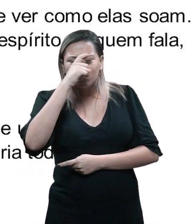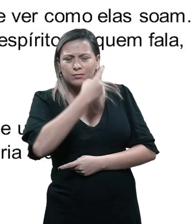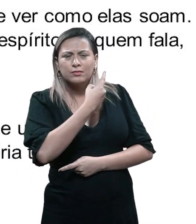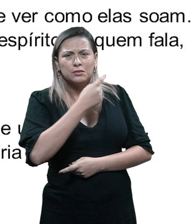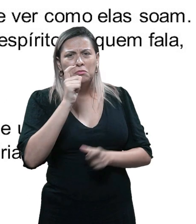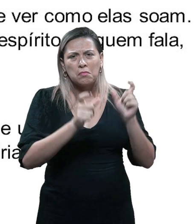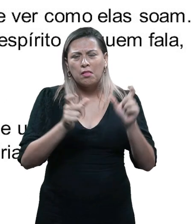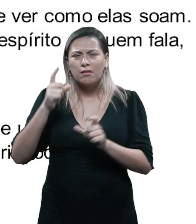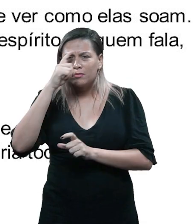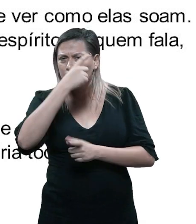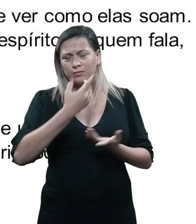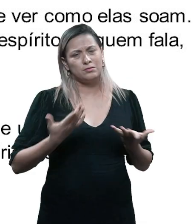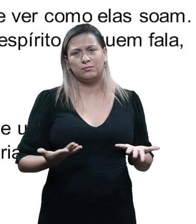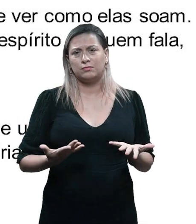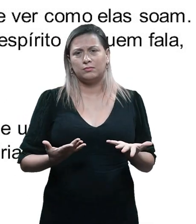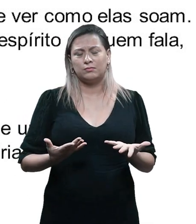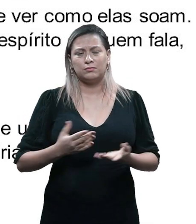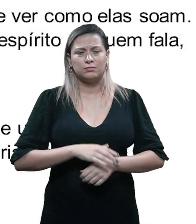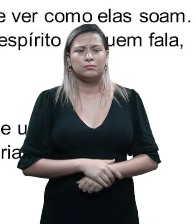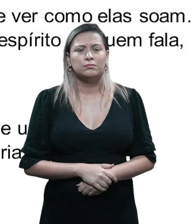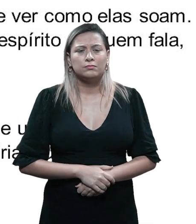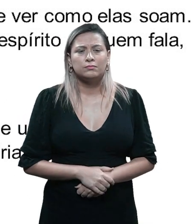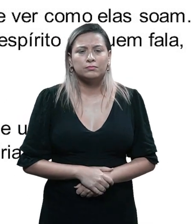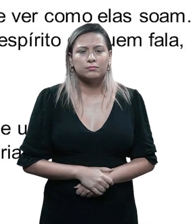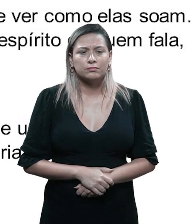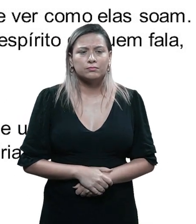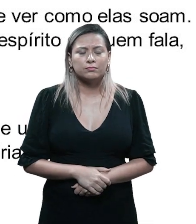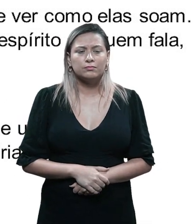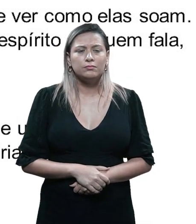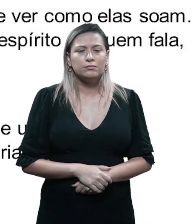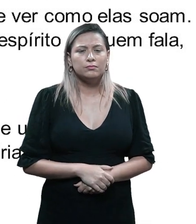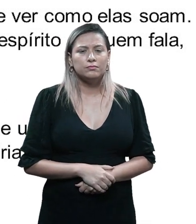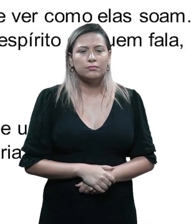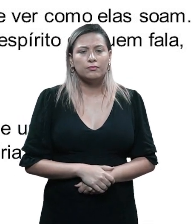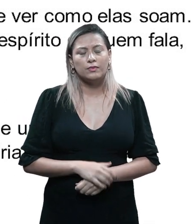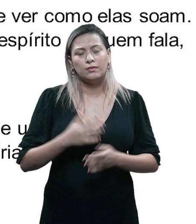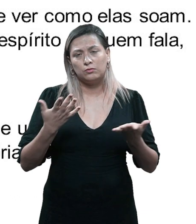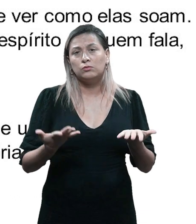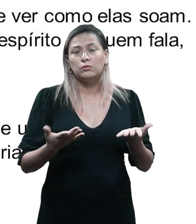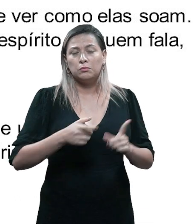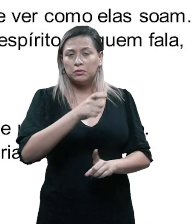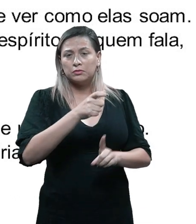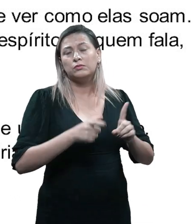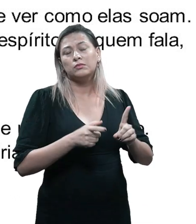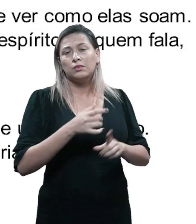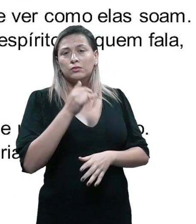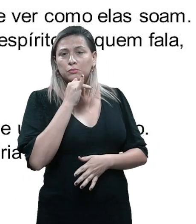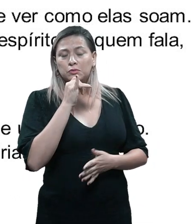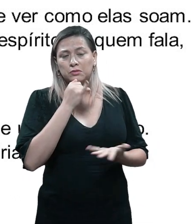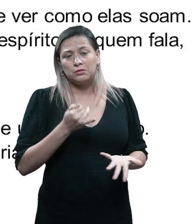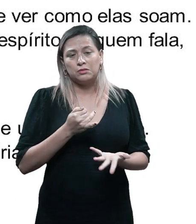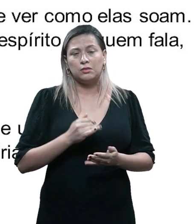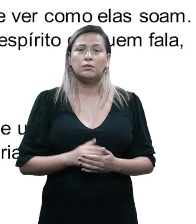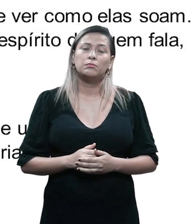falas difíceis, palavras difíceis, na boca de um personagem